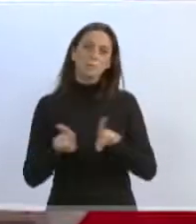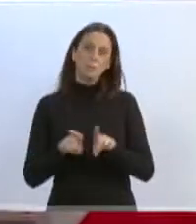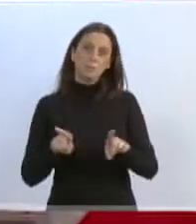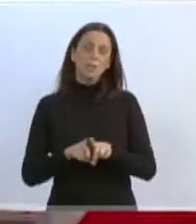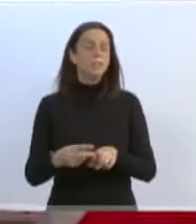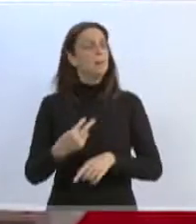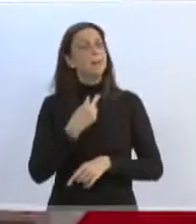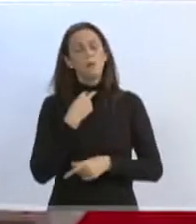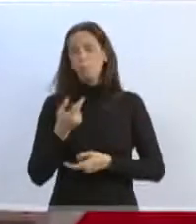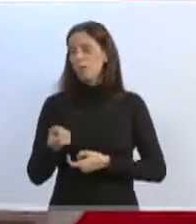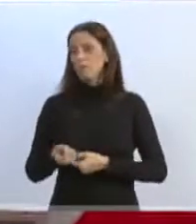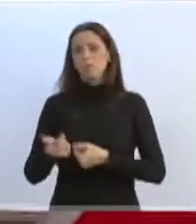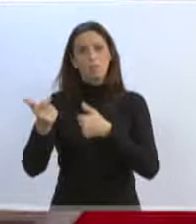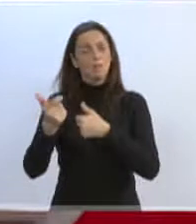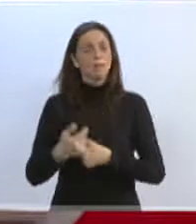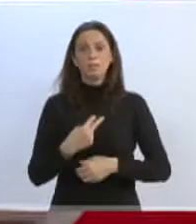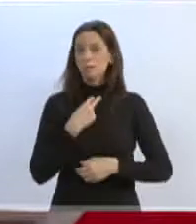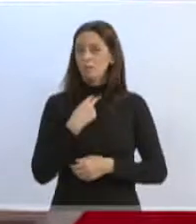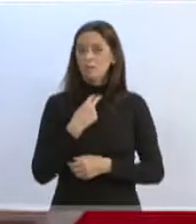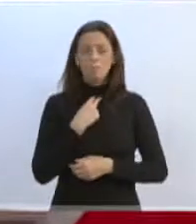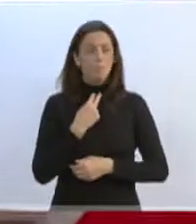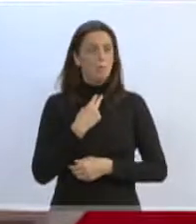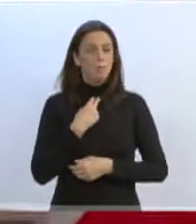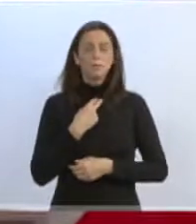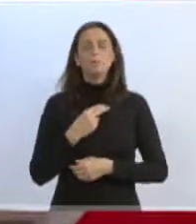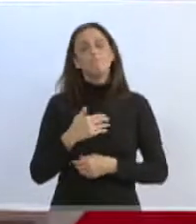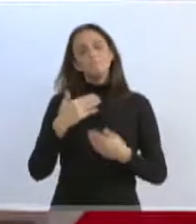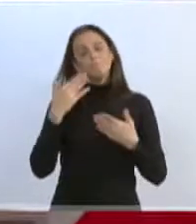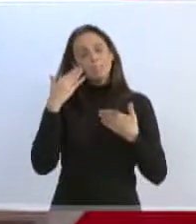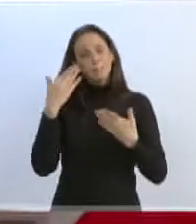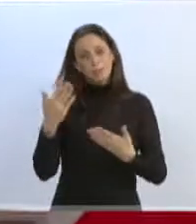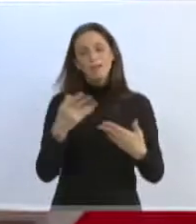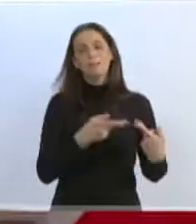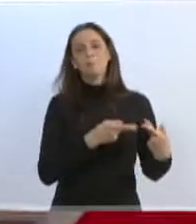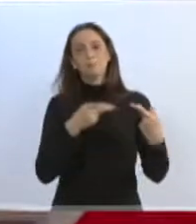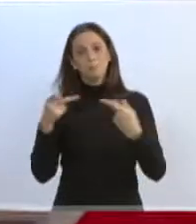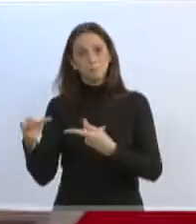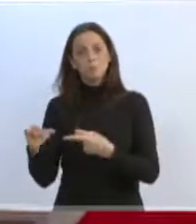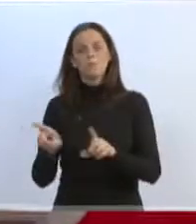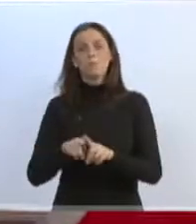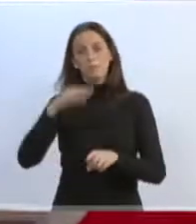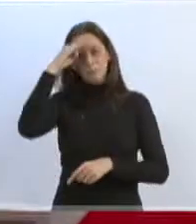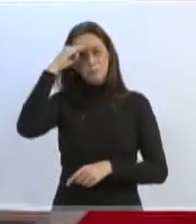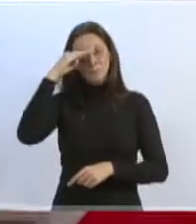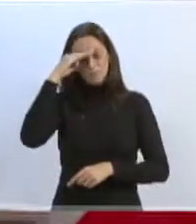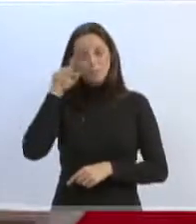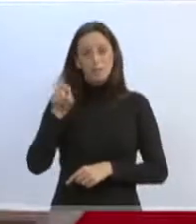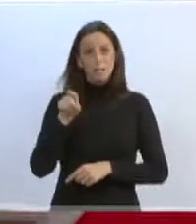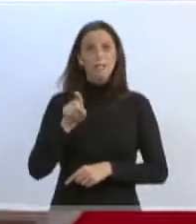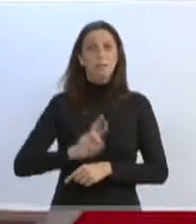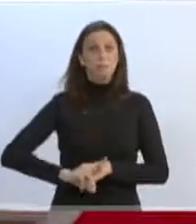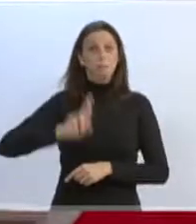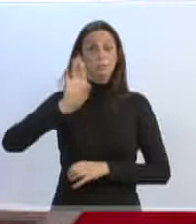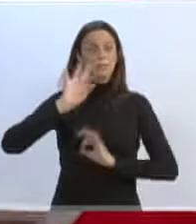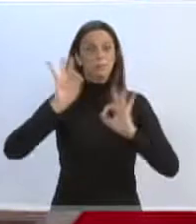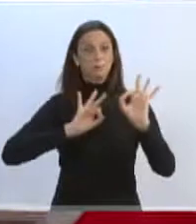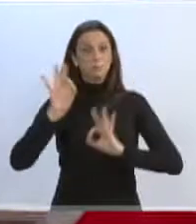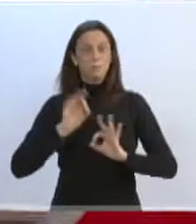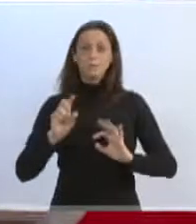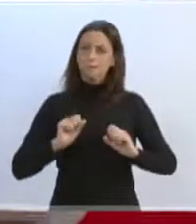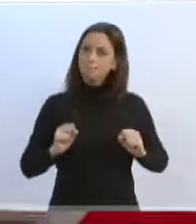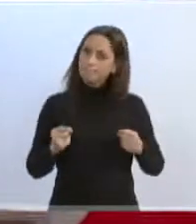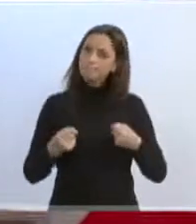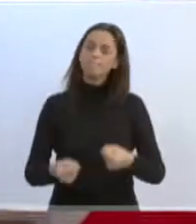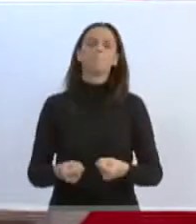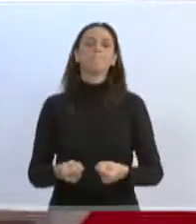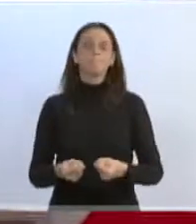serem enganados. Agradeço o convite feito por eles, para que pudéssemos estar lá, a ponte feita pelo deputado Jean Cuma, e o convite também, que tem se dedicado ultimamente com afim com